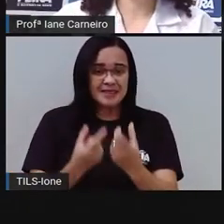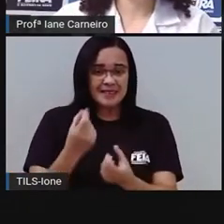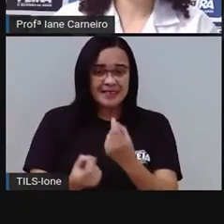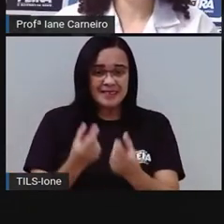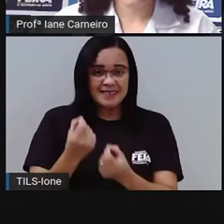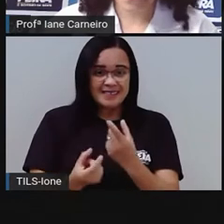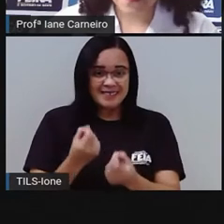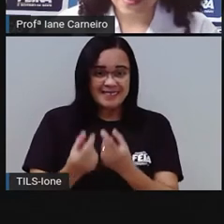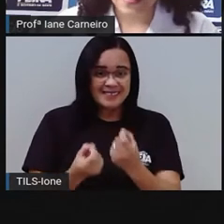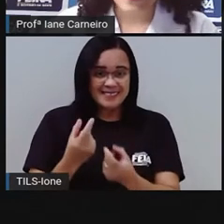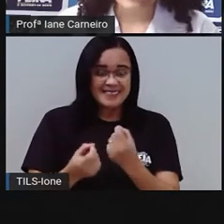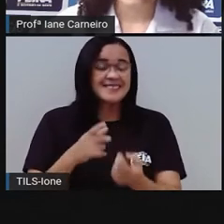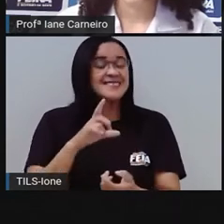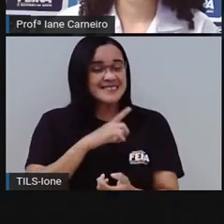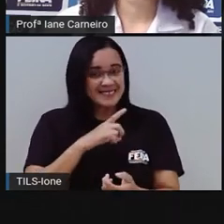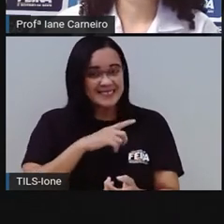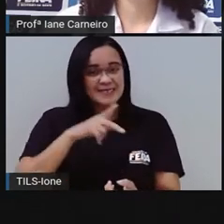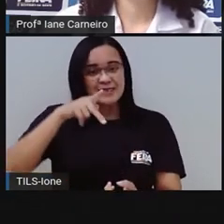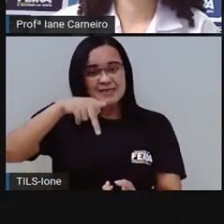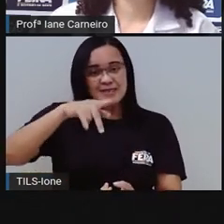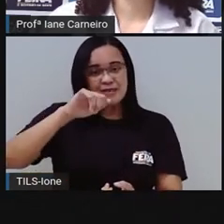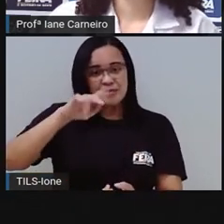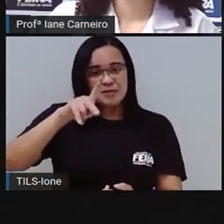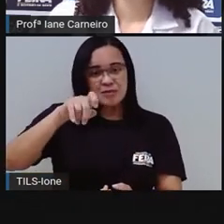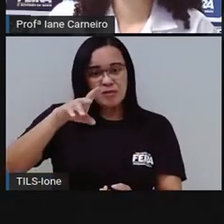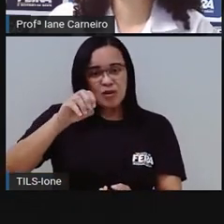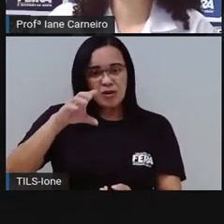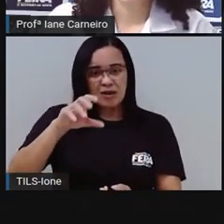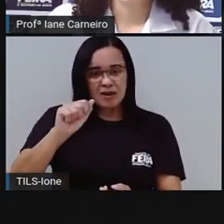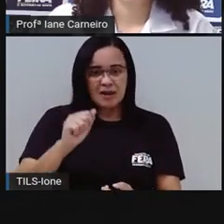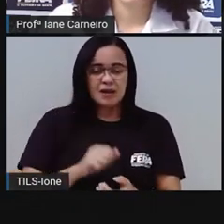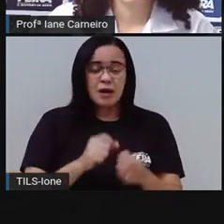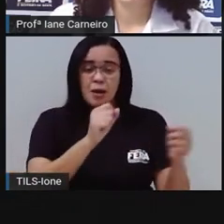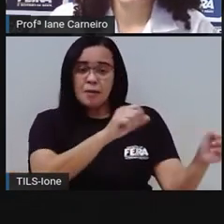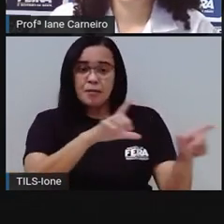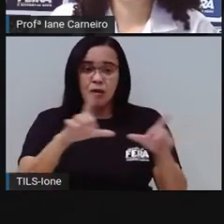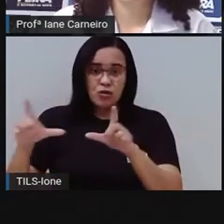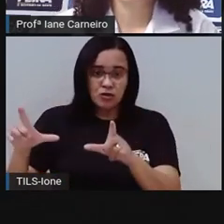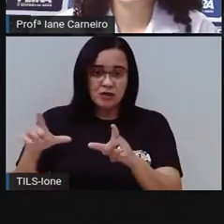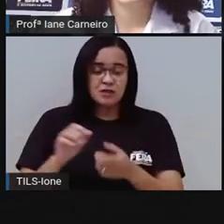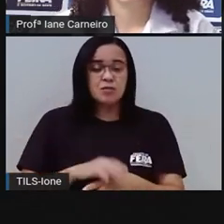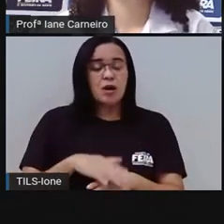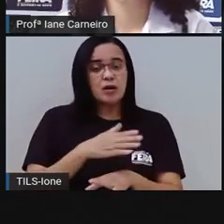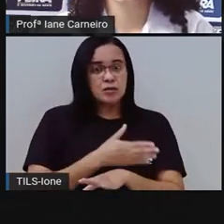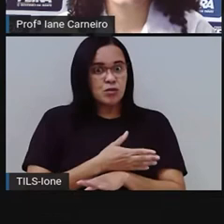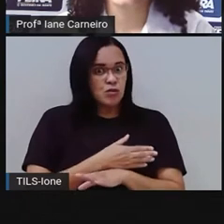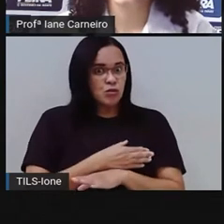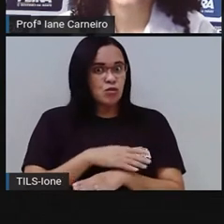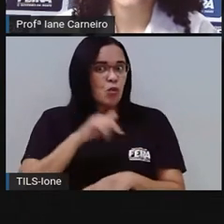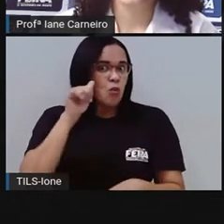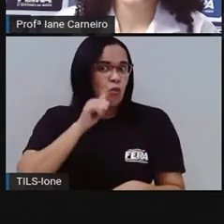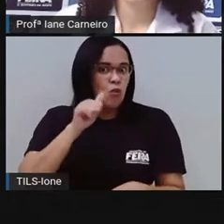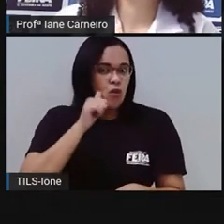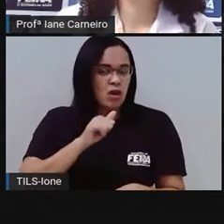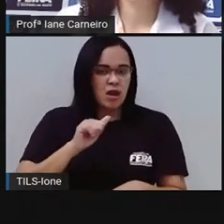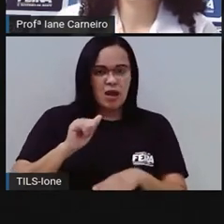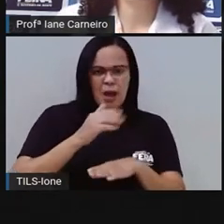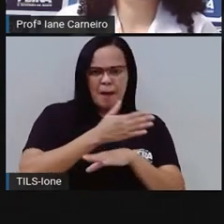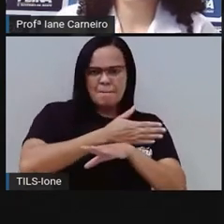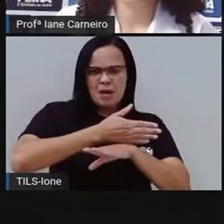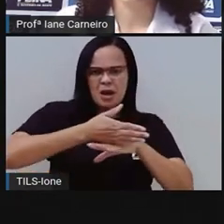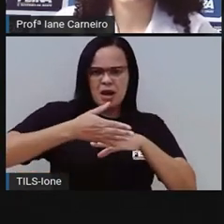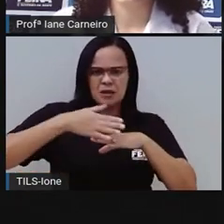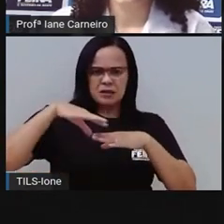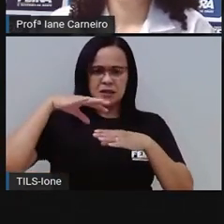de pipoca? Vamos para a próxima, ó. Sou moça branca, toda coberta de